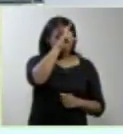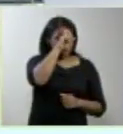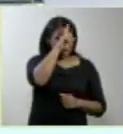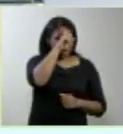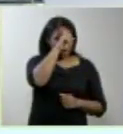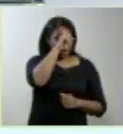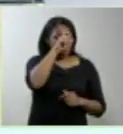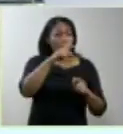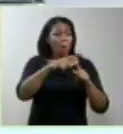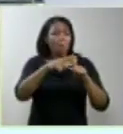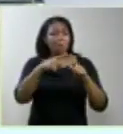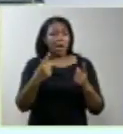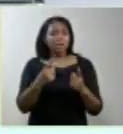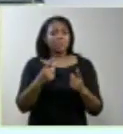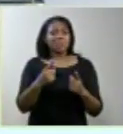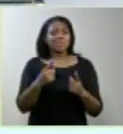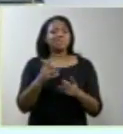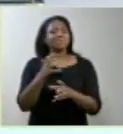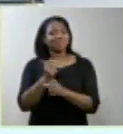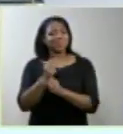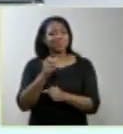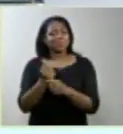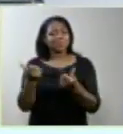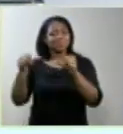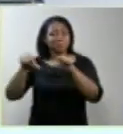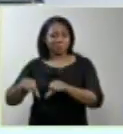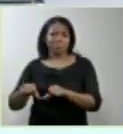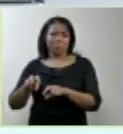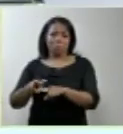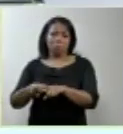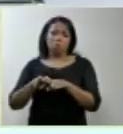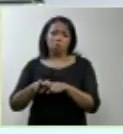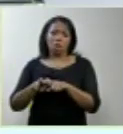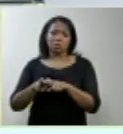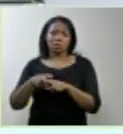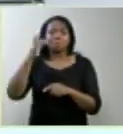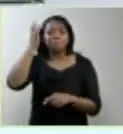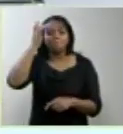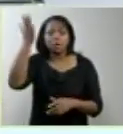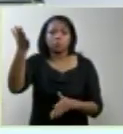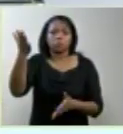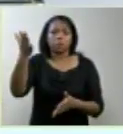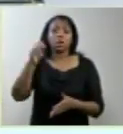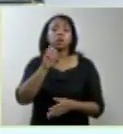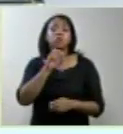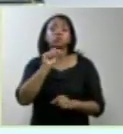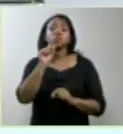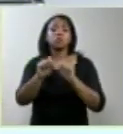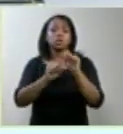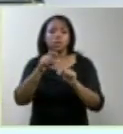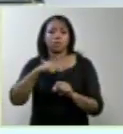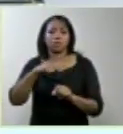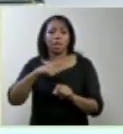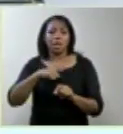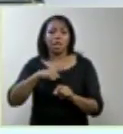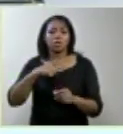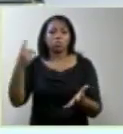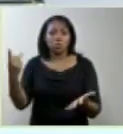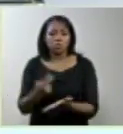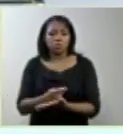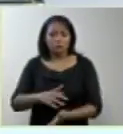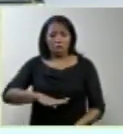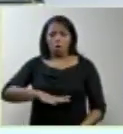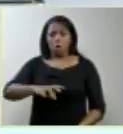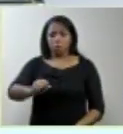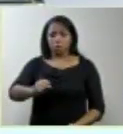cálculo fica prejudicado hoje por uma enorme facilidade que se tem de realizar o aborto através de